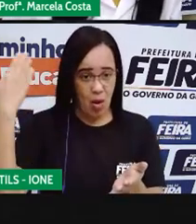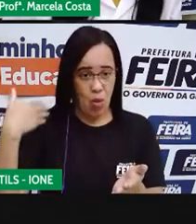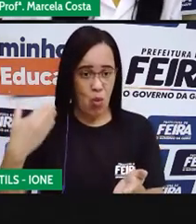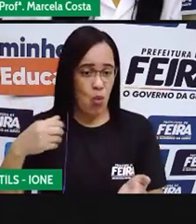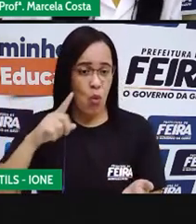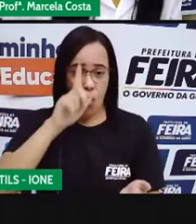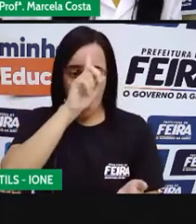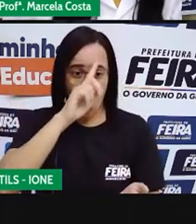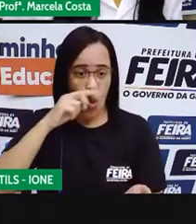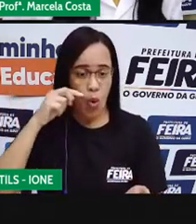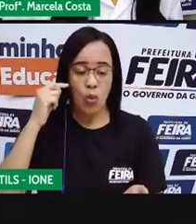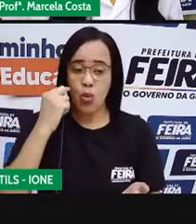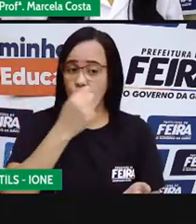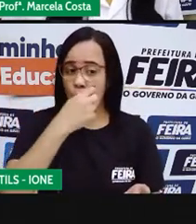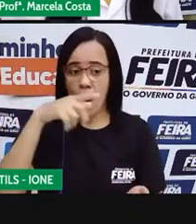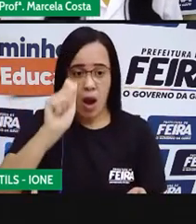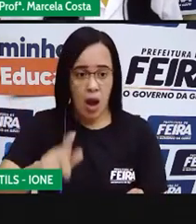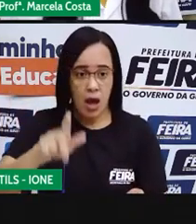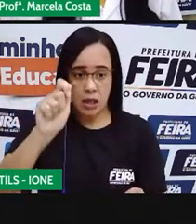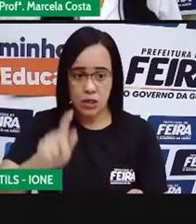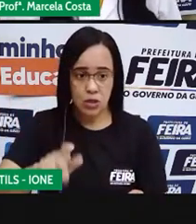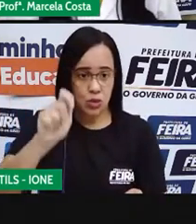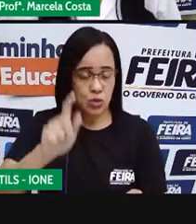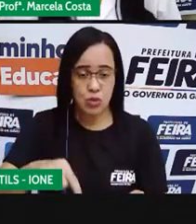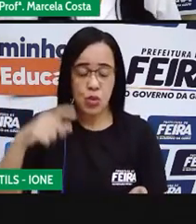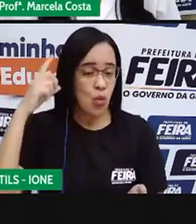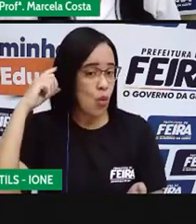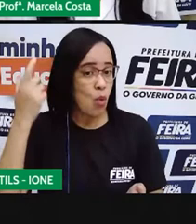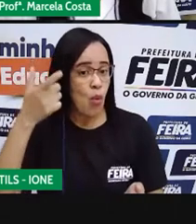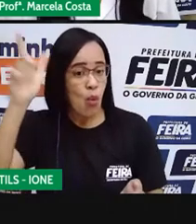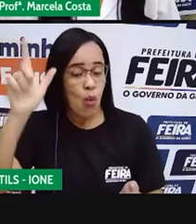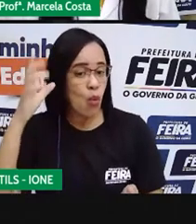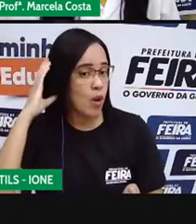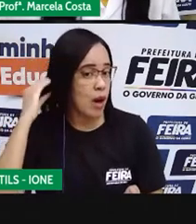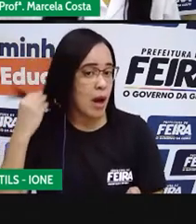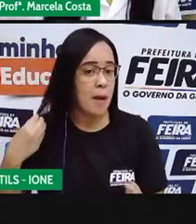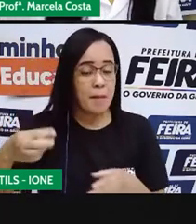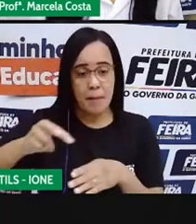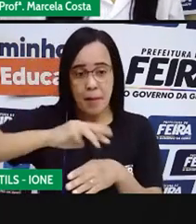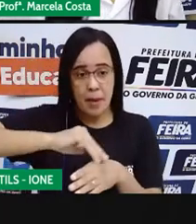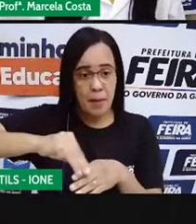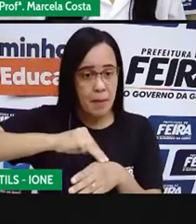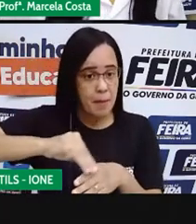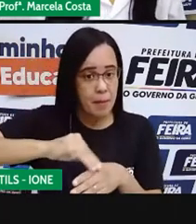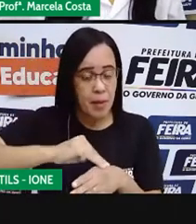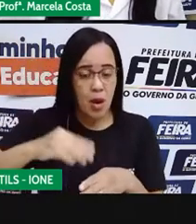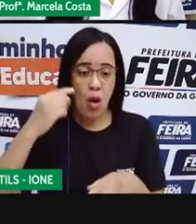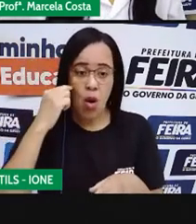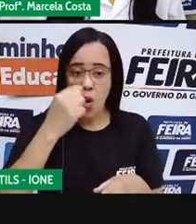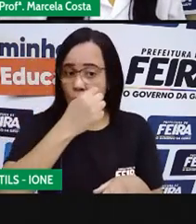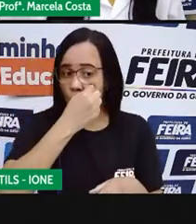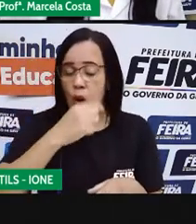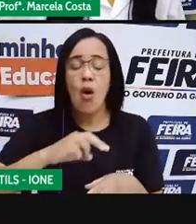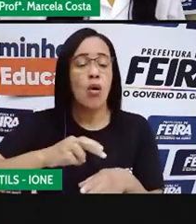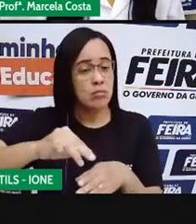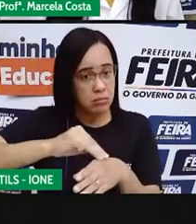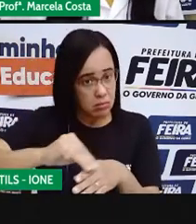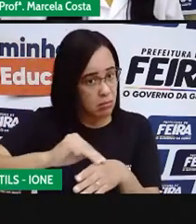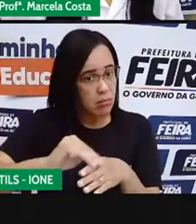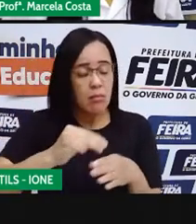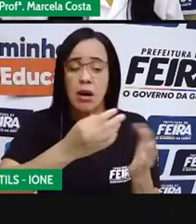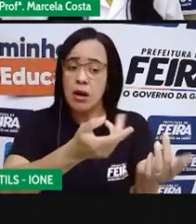olhos azuis. Outra de cabelos castanhos, olhos castanhos também.